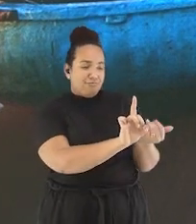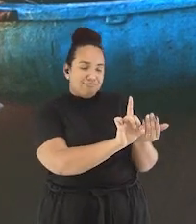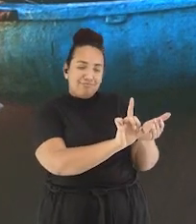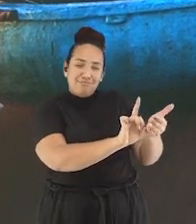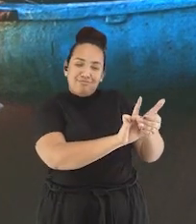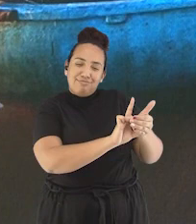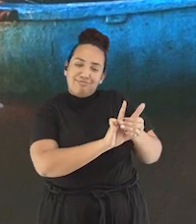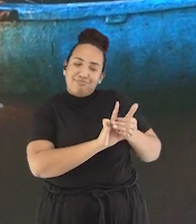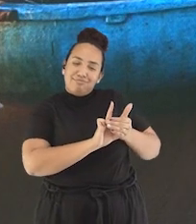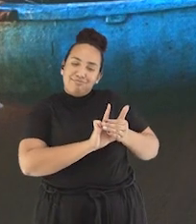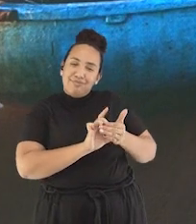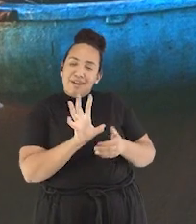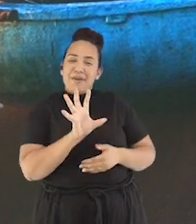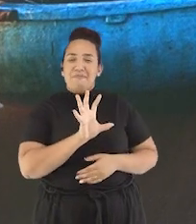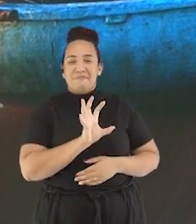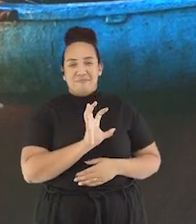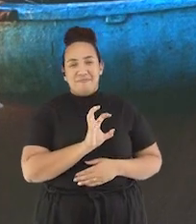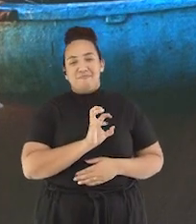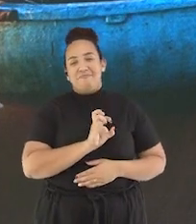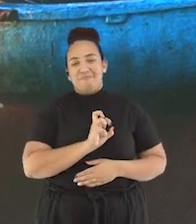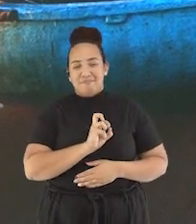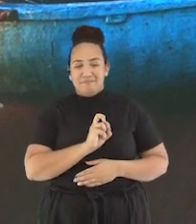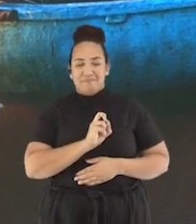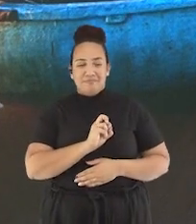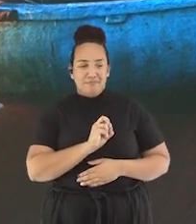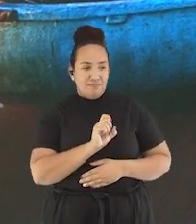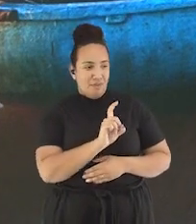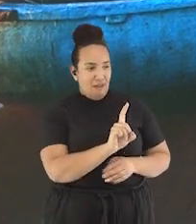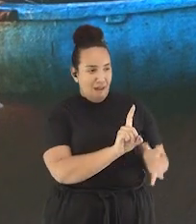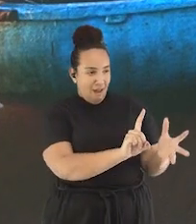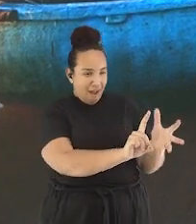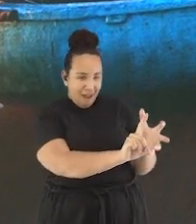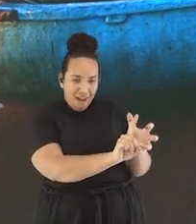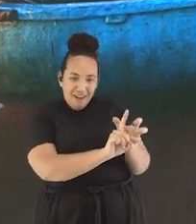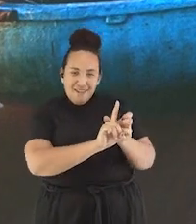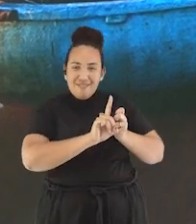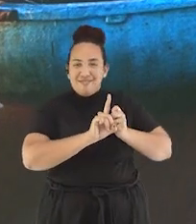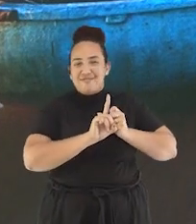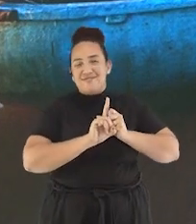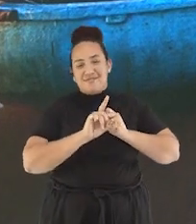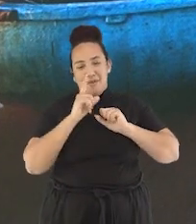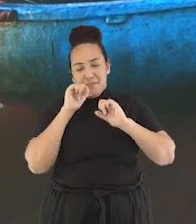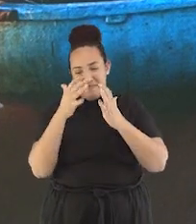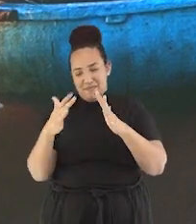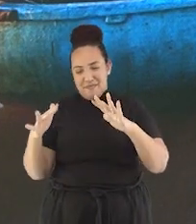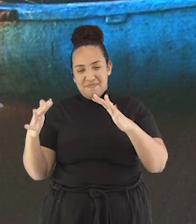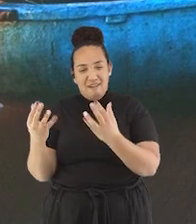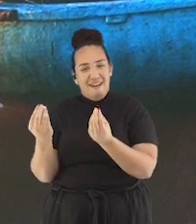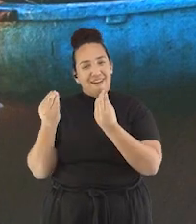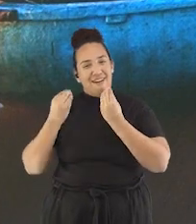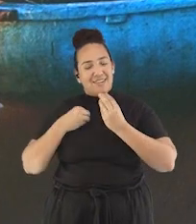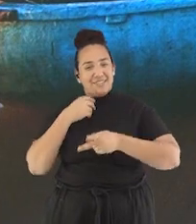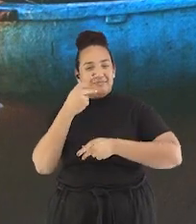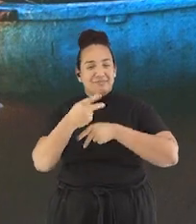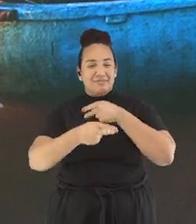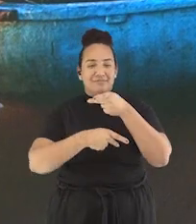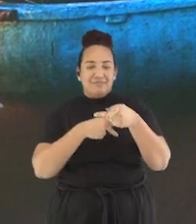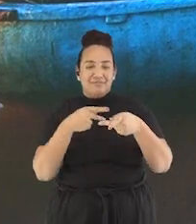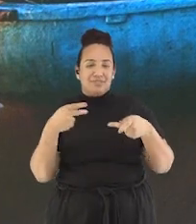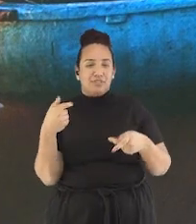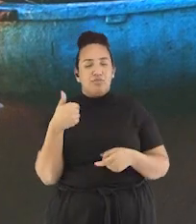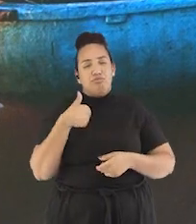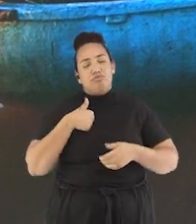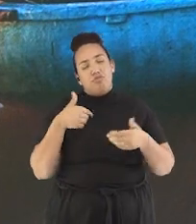amor Foi na puxada de rede que o mar me presenteou Fiquei com fome e com